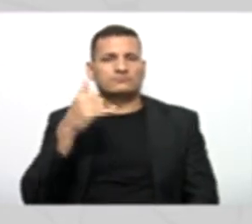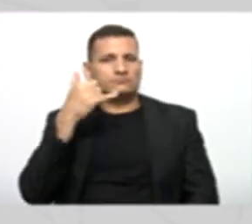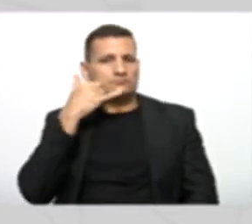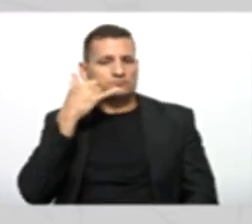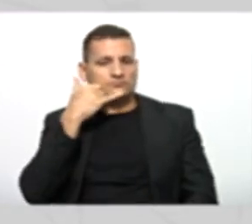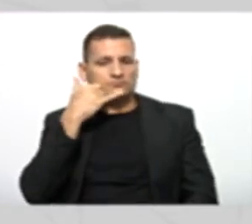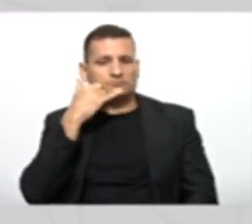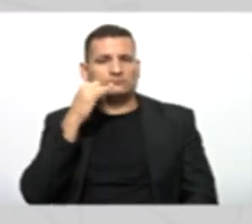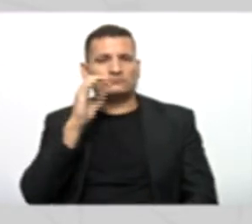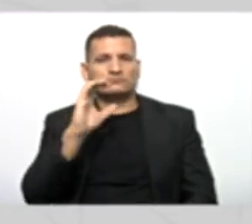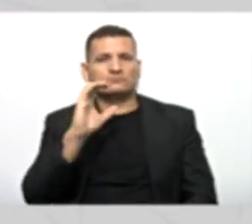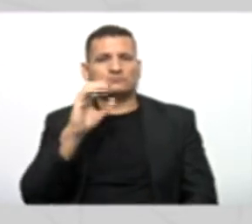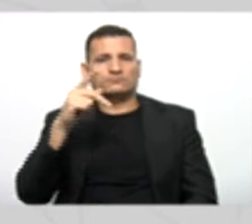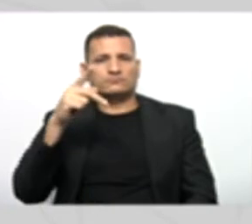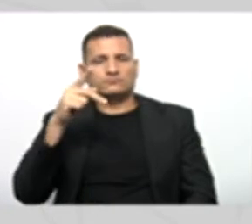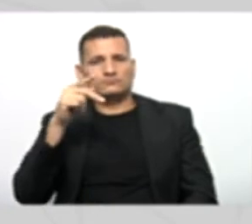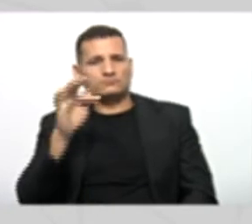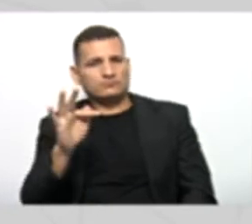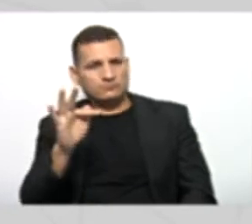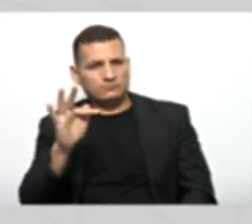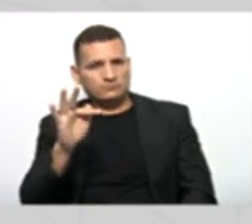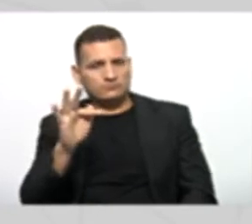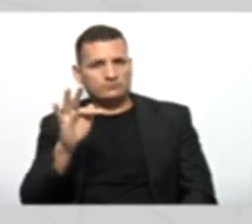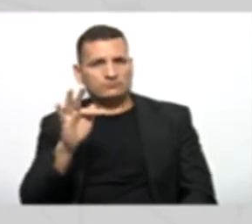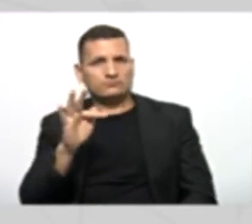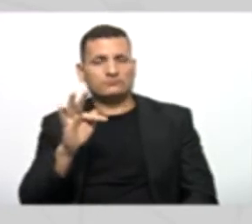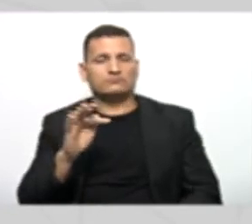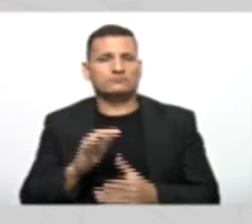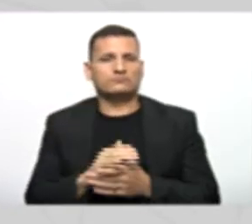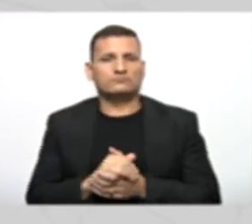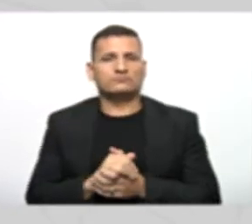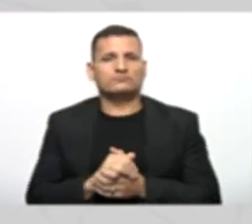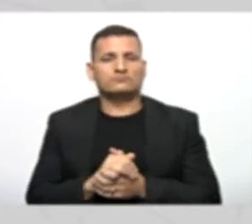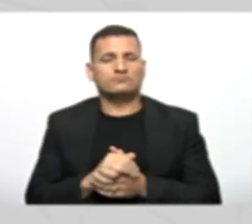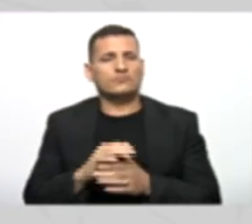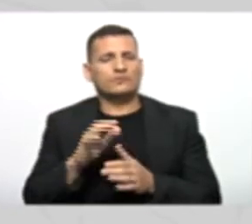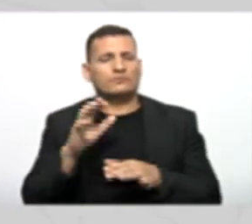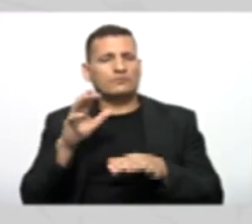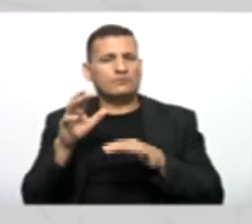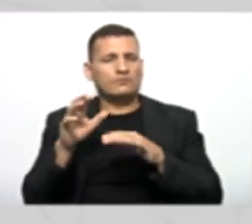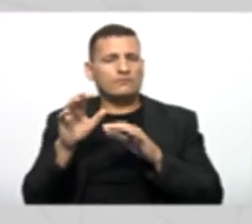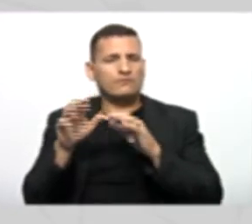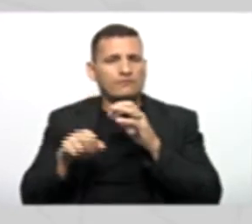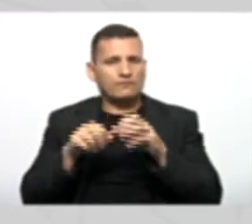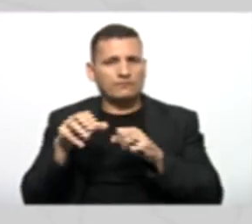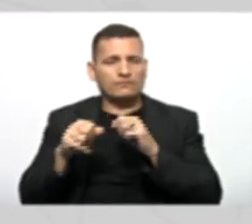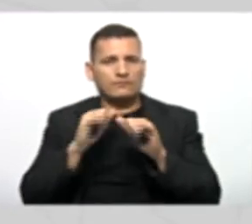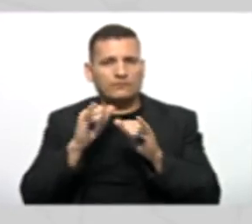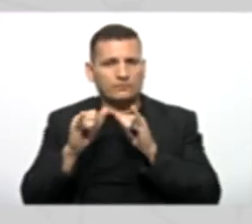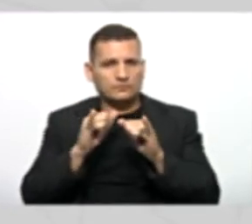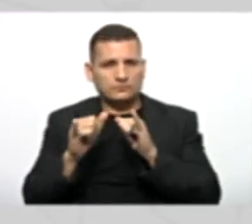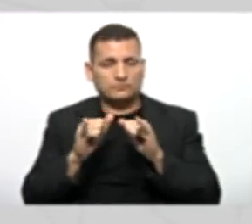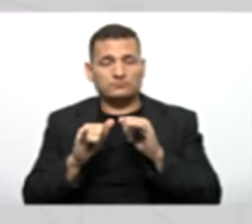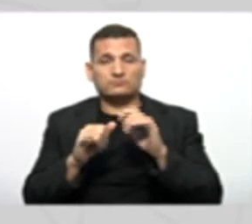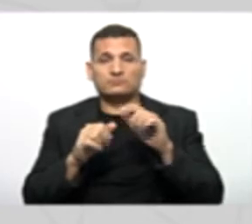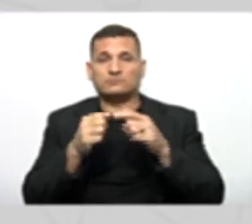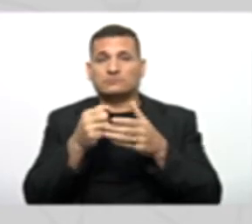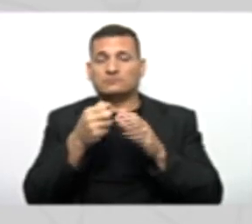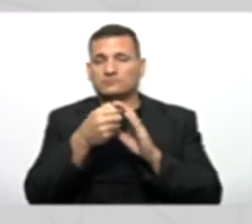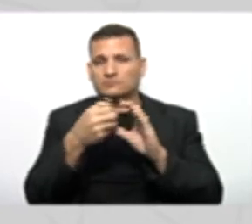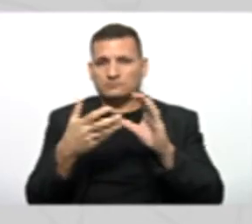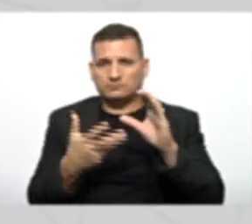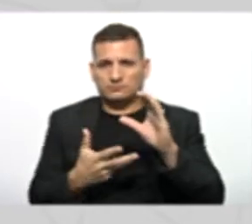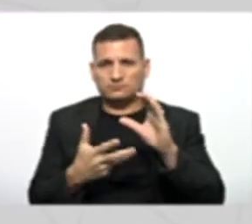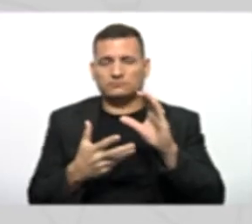E data de nascimento Ele vai mostrar Essas informações Buscando as características Que foram herdadas Lá da classe pessoa